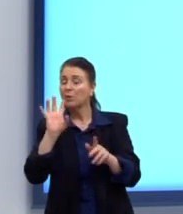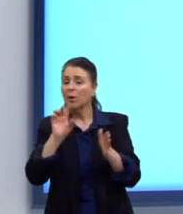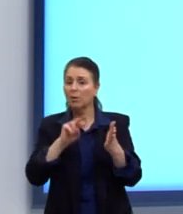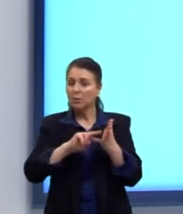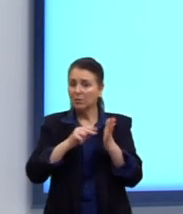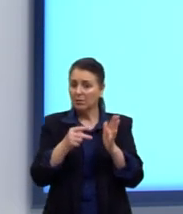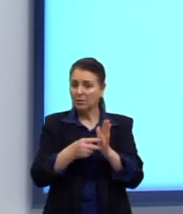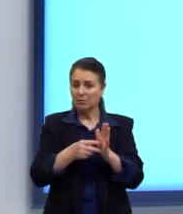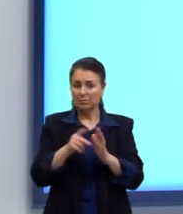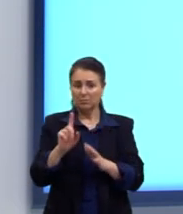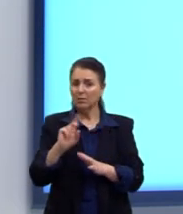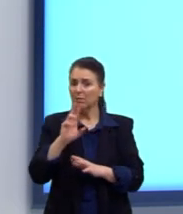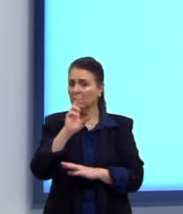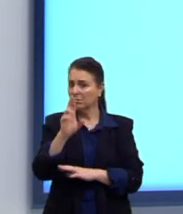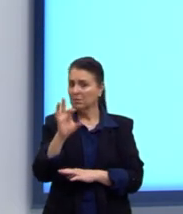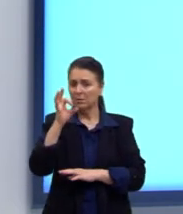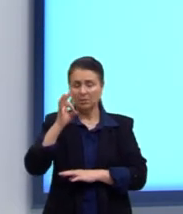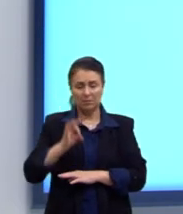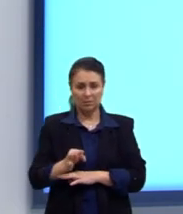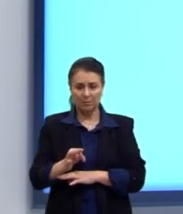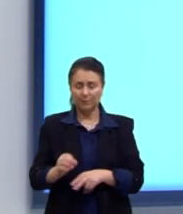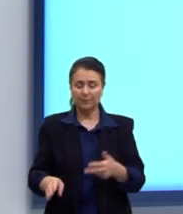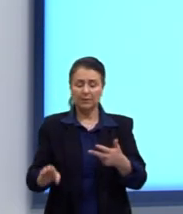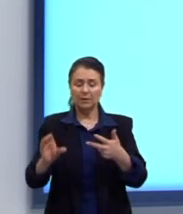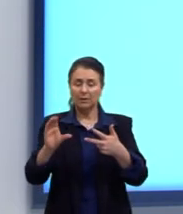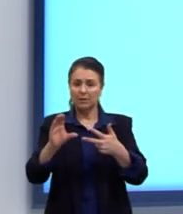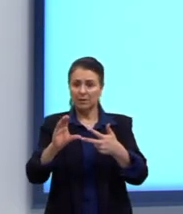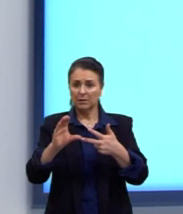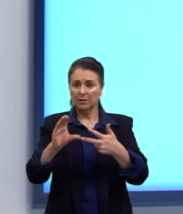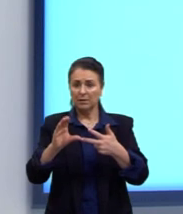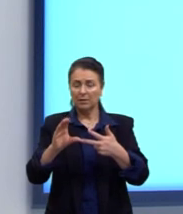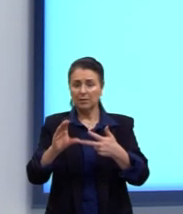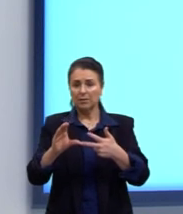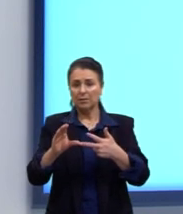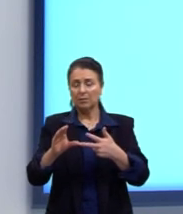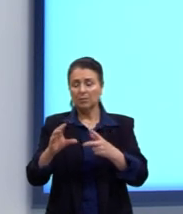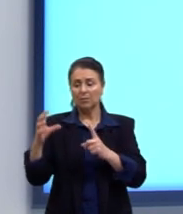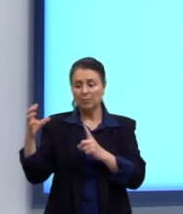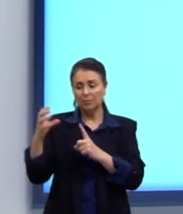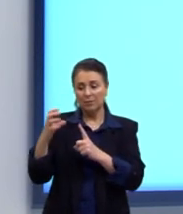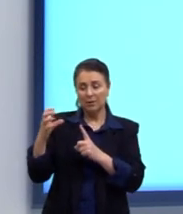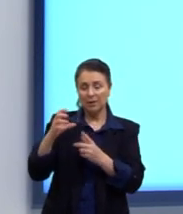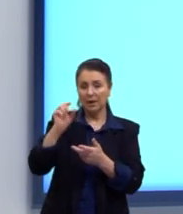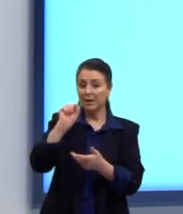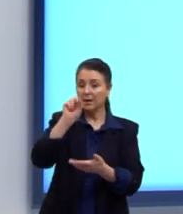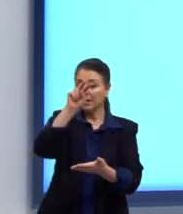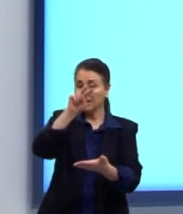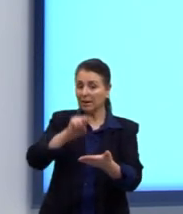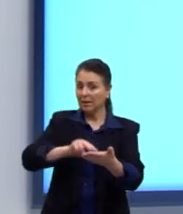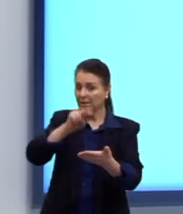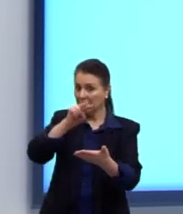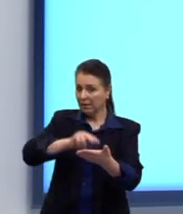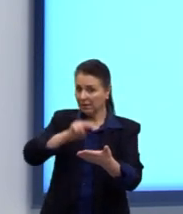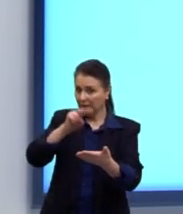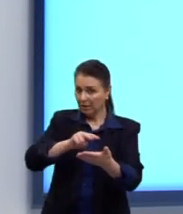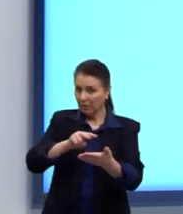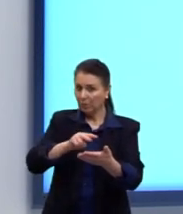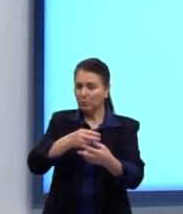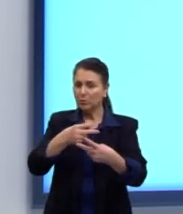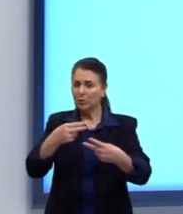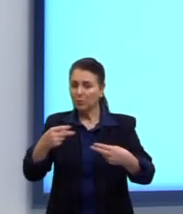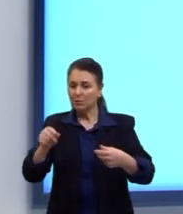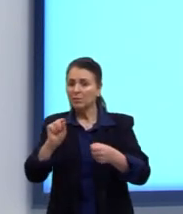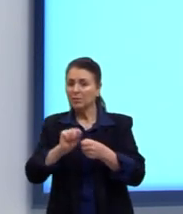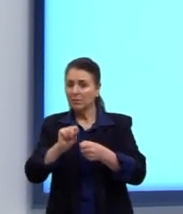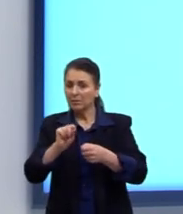uma resposta possível. Letra C. Influenciar o leitor sobre atitudes a serem tomadas em